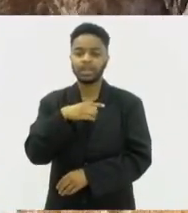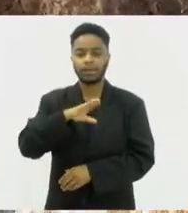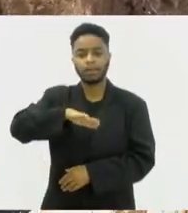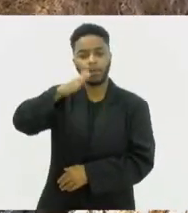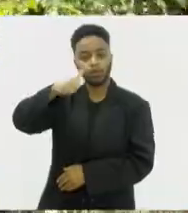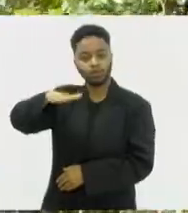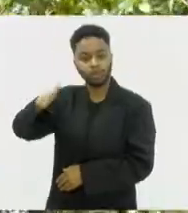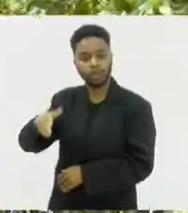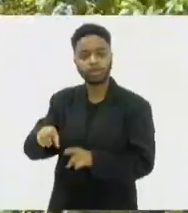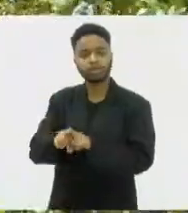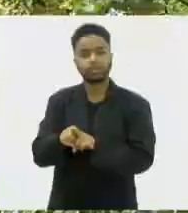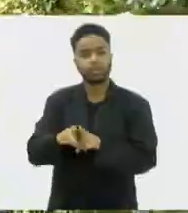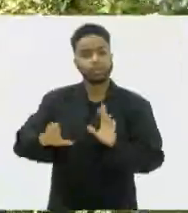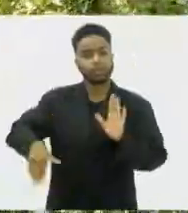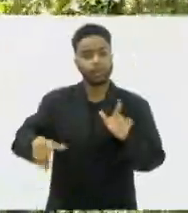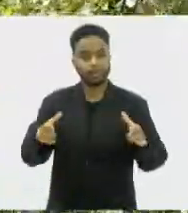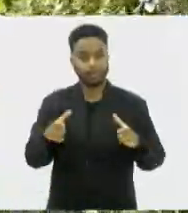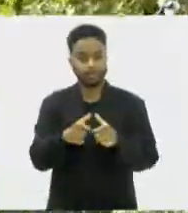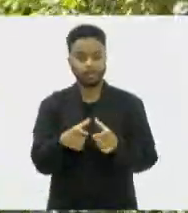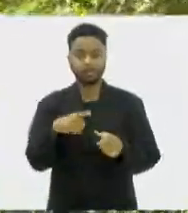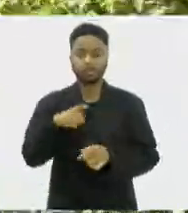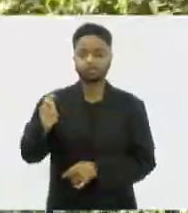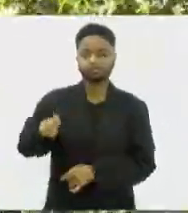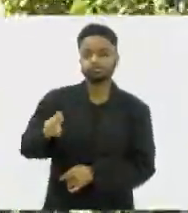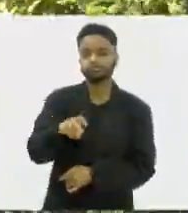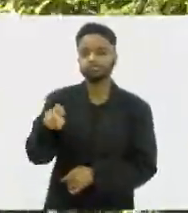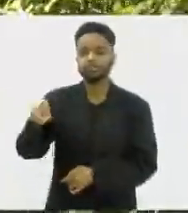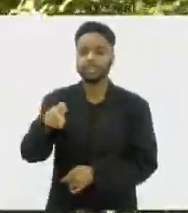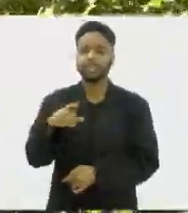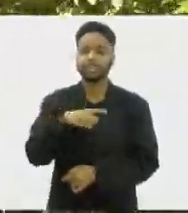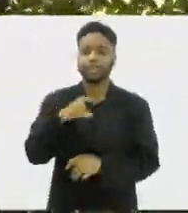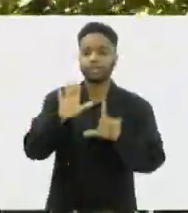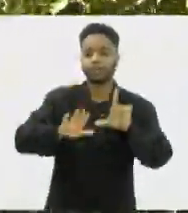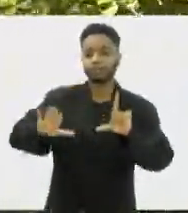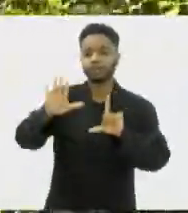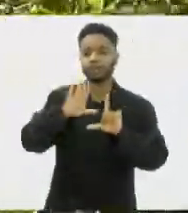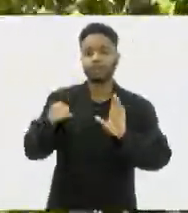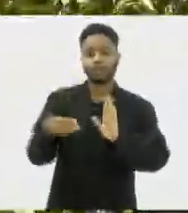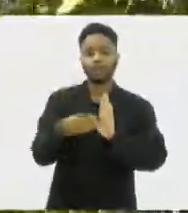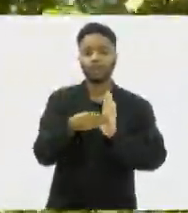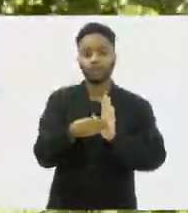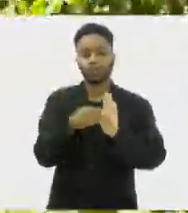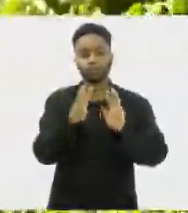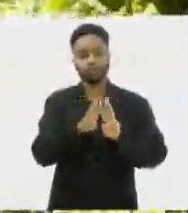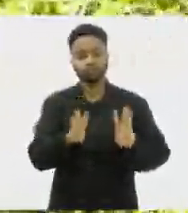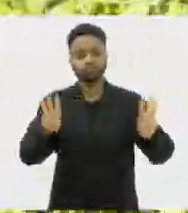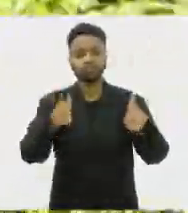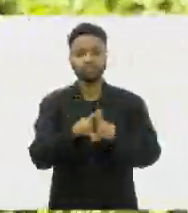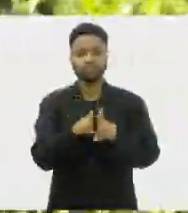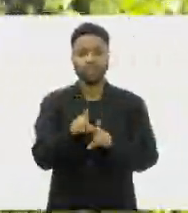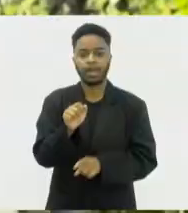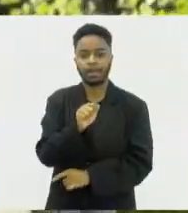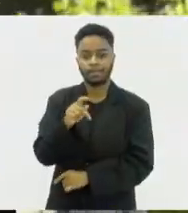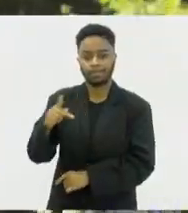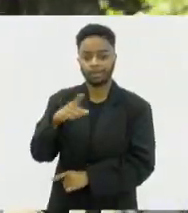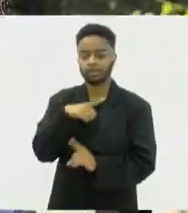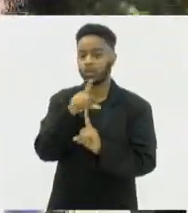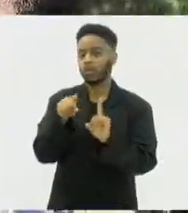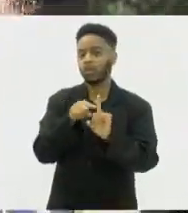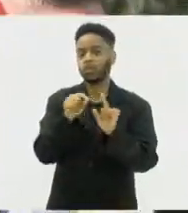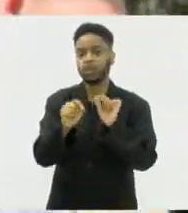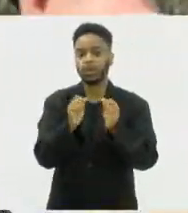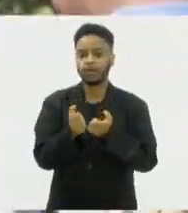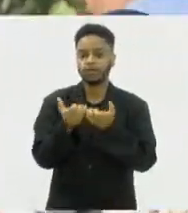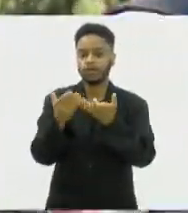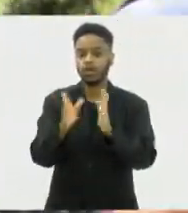e prainhas. A E-Trilhas, plataforma digital onde está hospedada a Transcabufrio e que engloba site e aplicativo, tem como objetivo oferecer